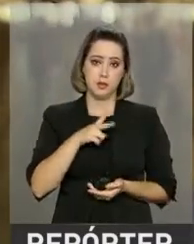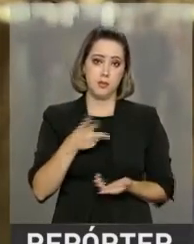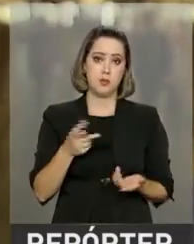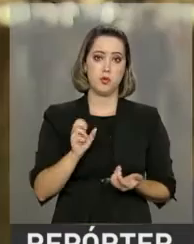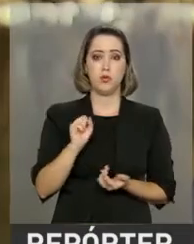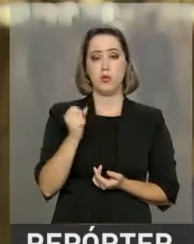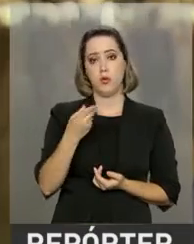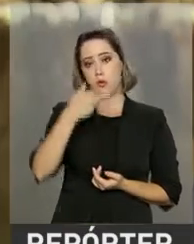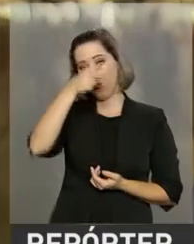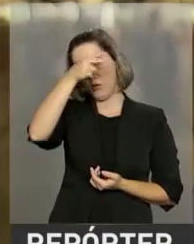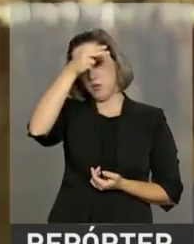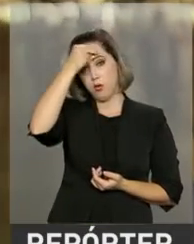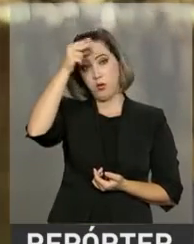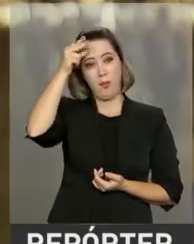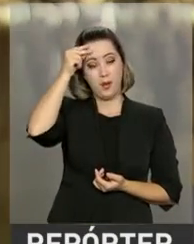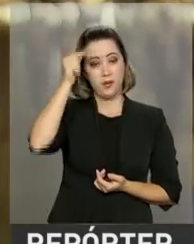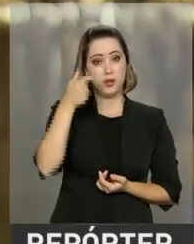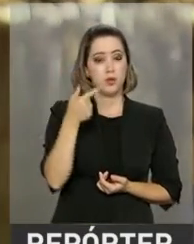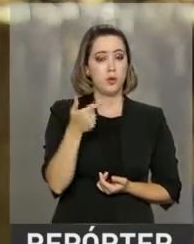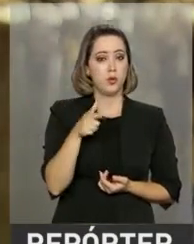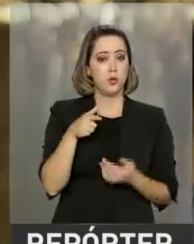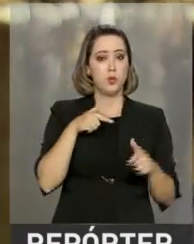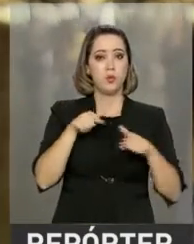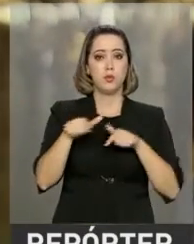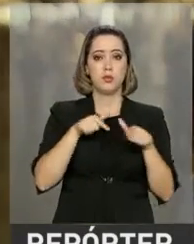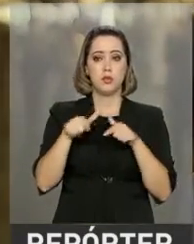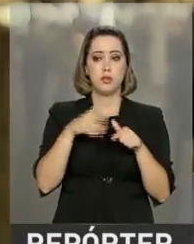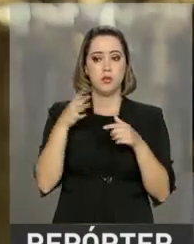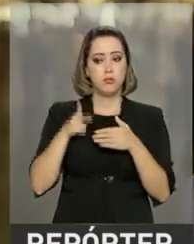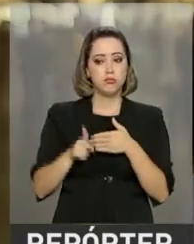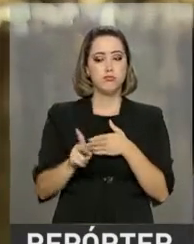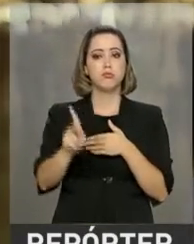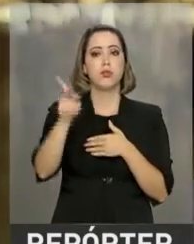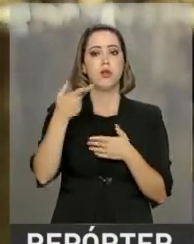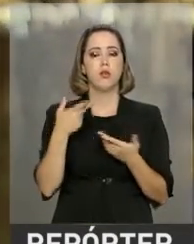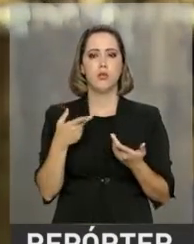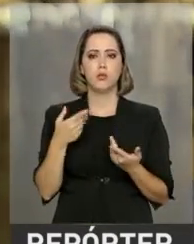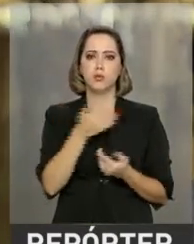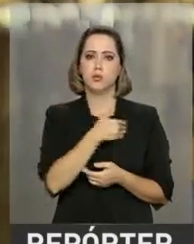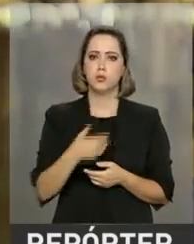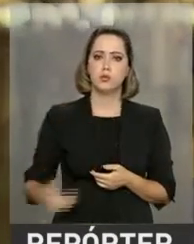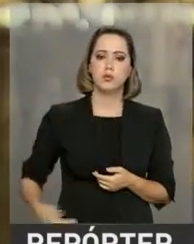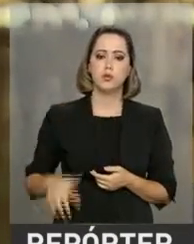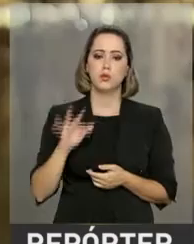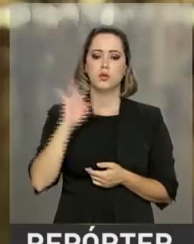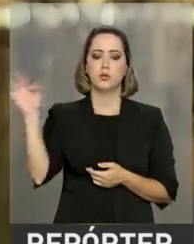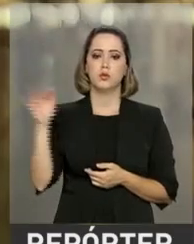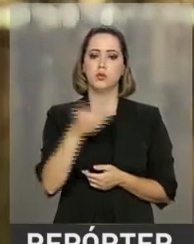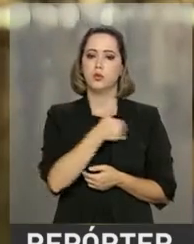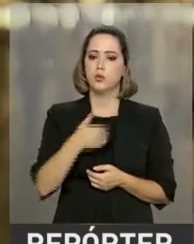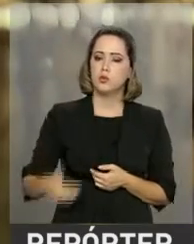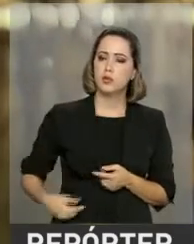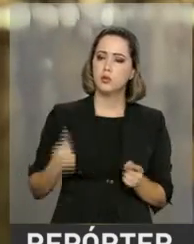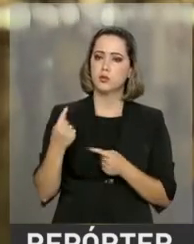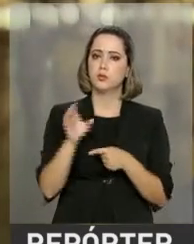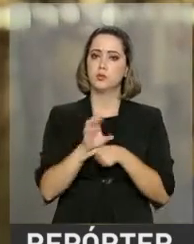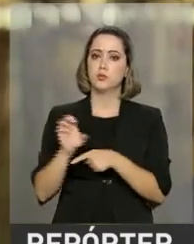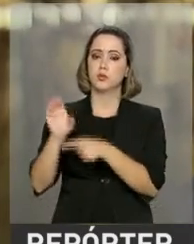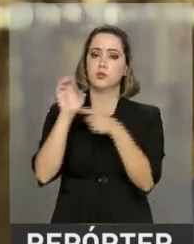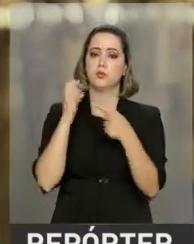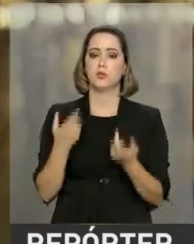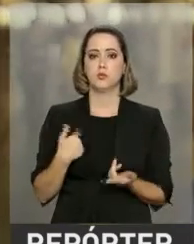não são servidores efetivos, vitalícios, do governo federal ou dos governos estaduais.